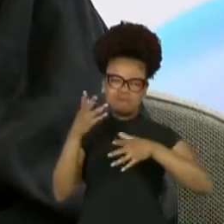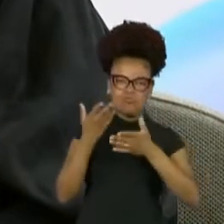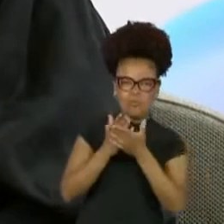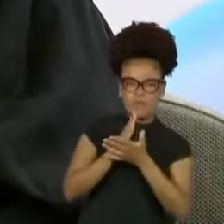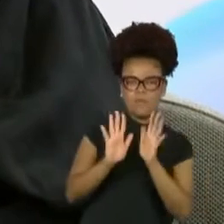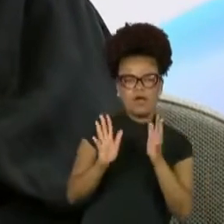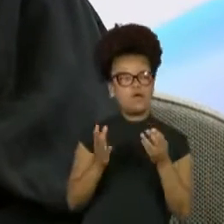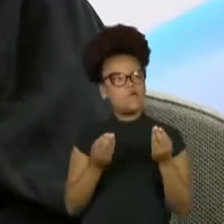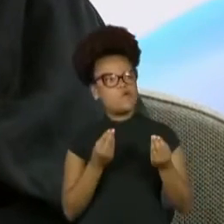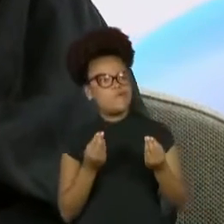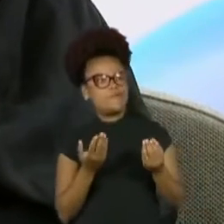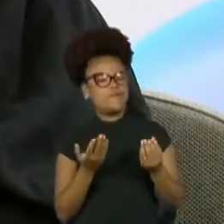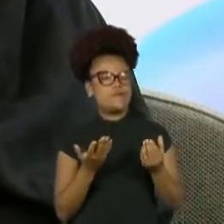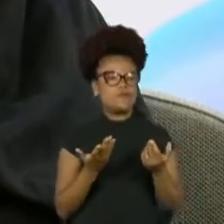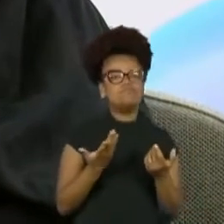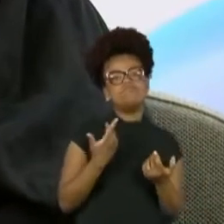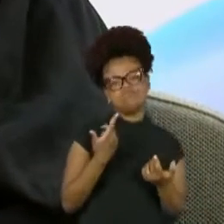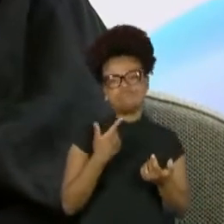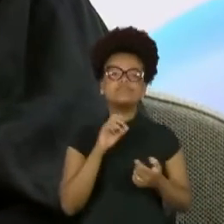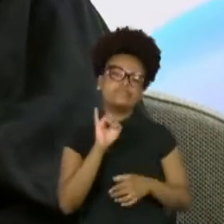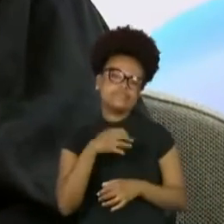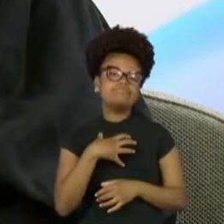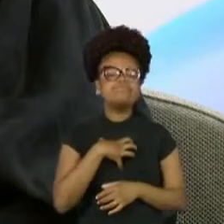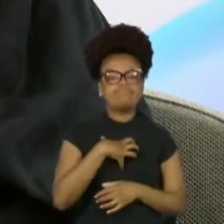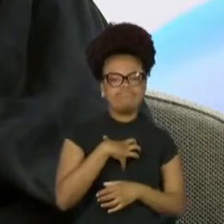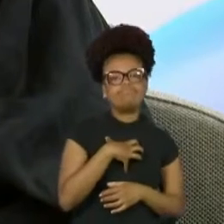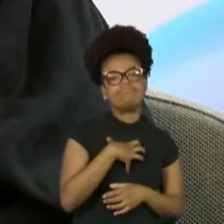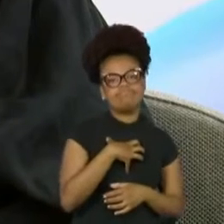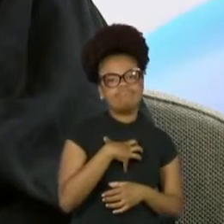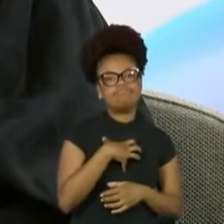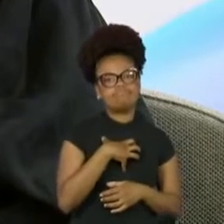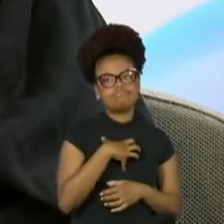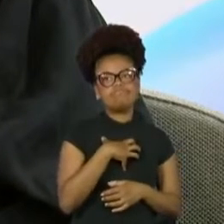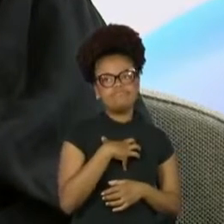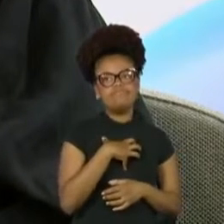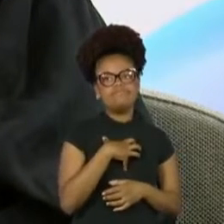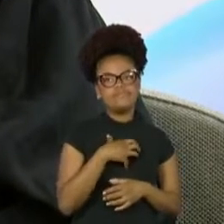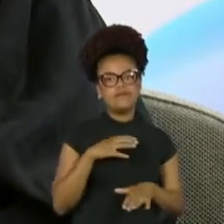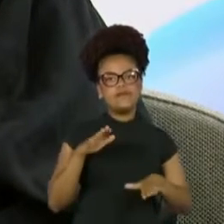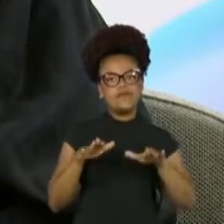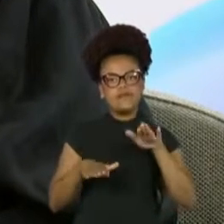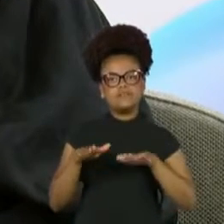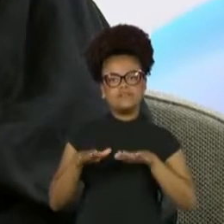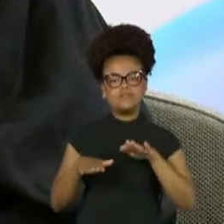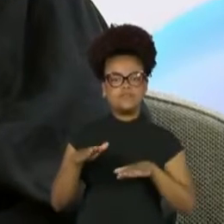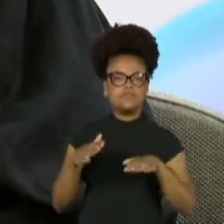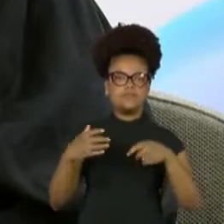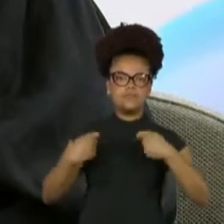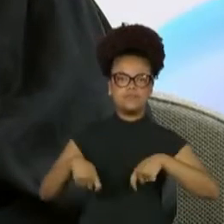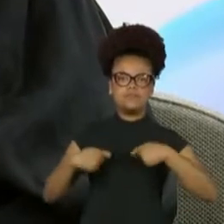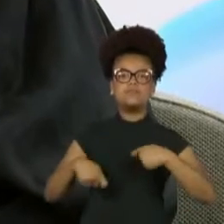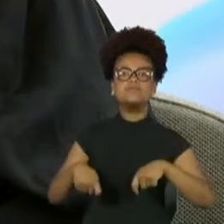Ouvi muitos, inclusive durante entrevistas e tal. Eu tinha que ficar lá, defendendo